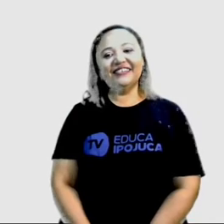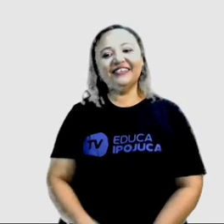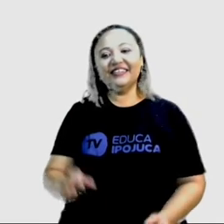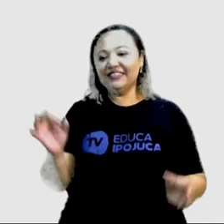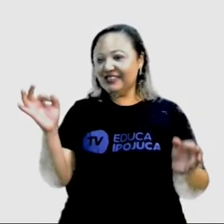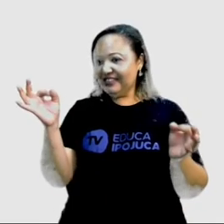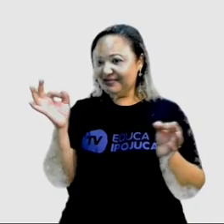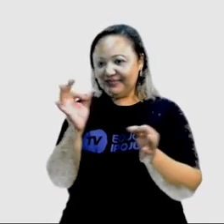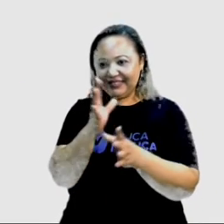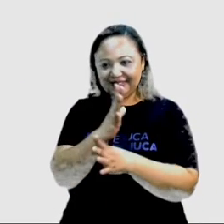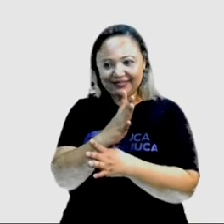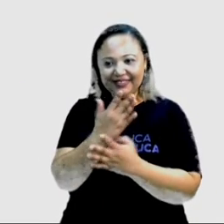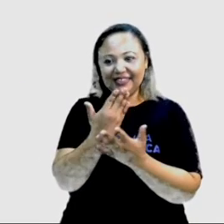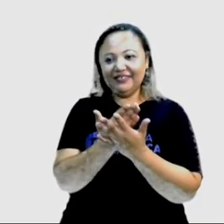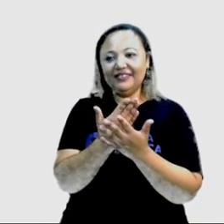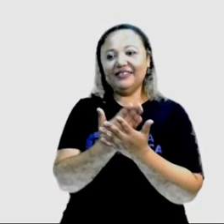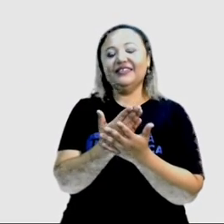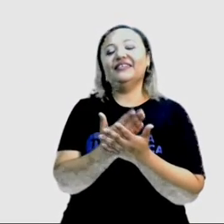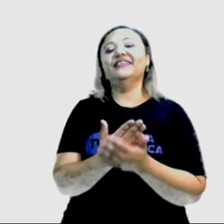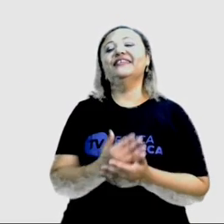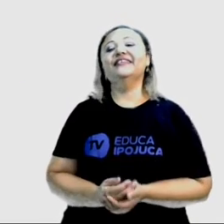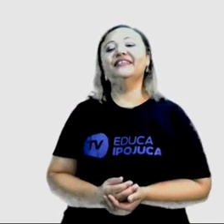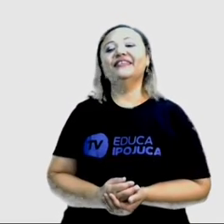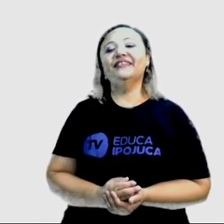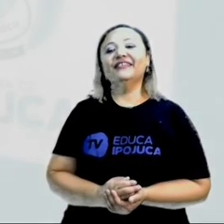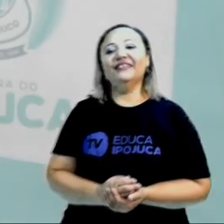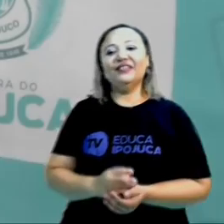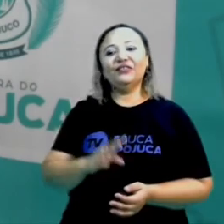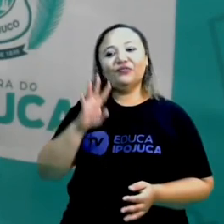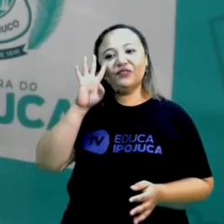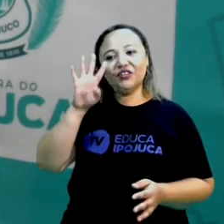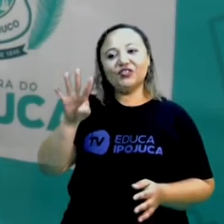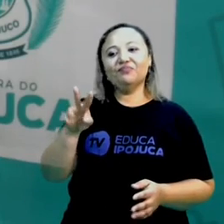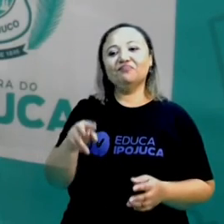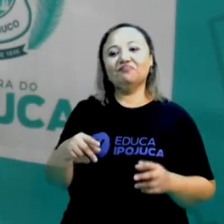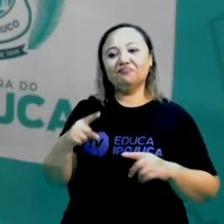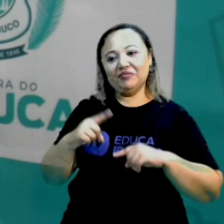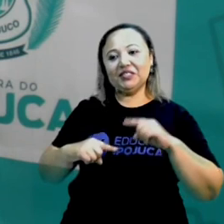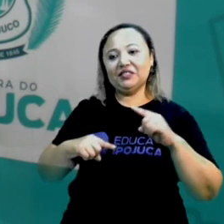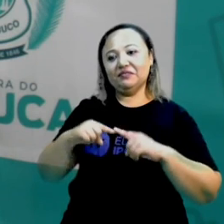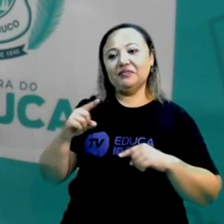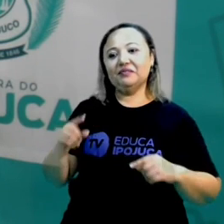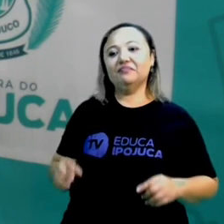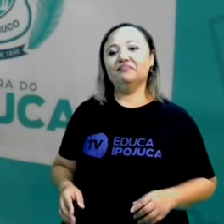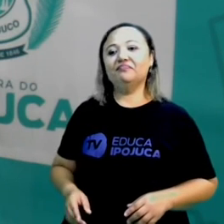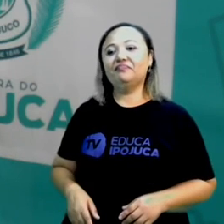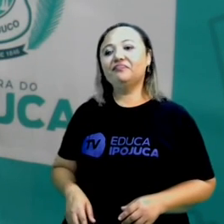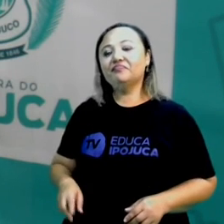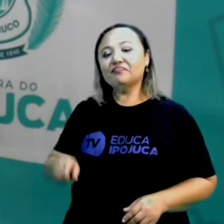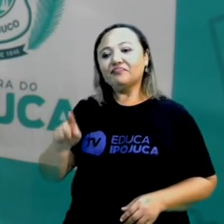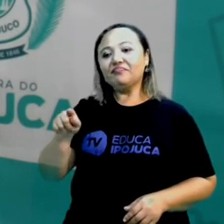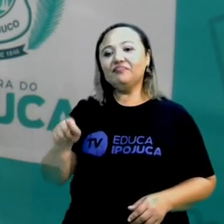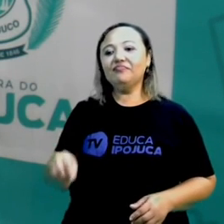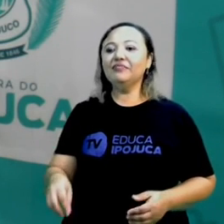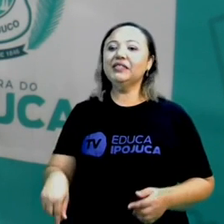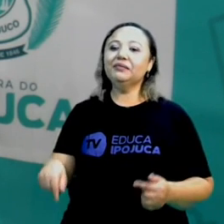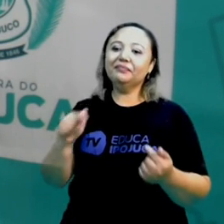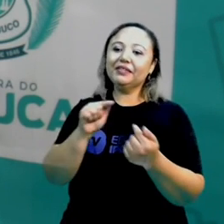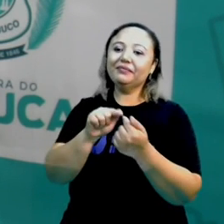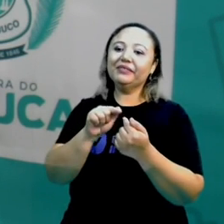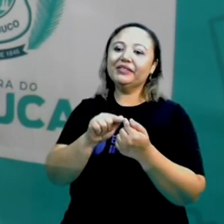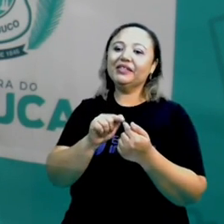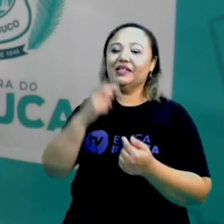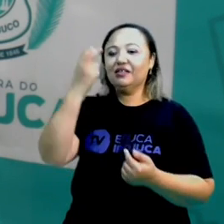E aí, finalizamos nossa aula de hoje com a observação desses instrumentos que estão presentes na nossa cultura